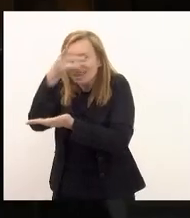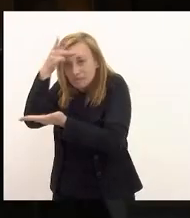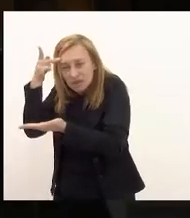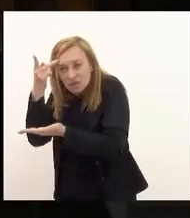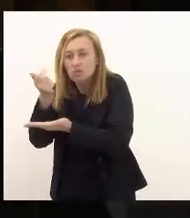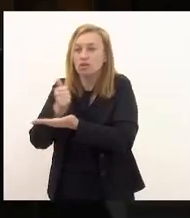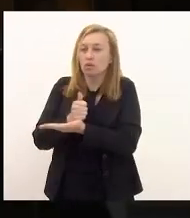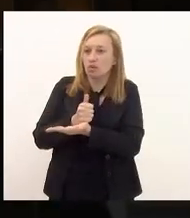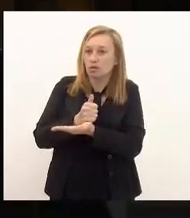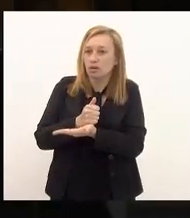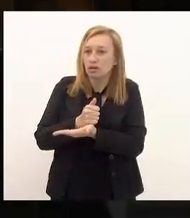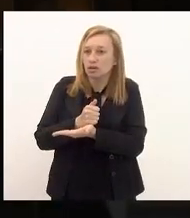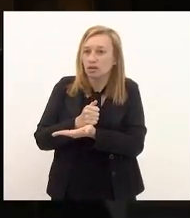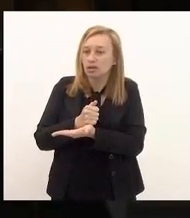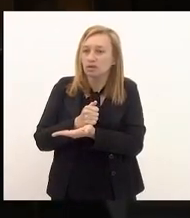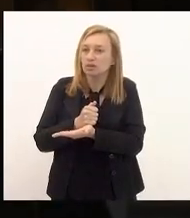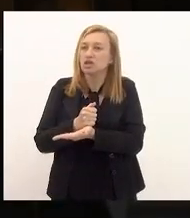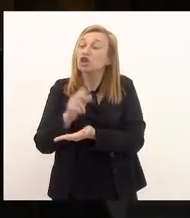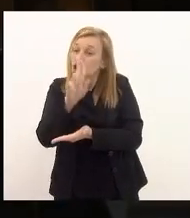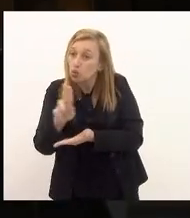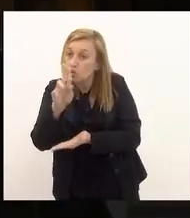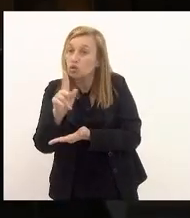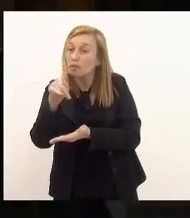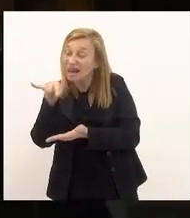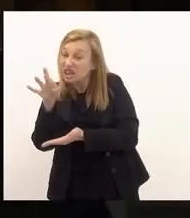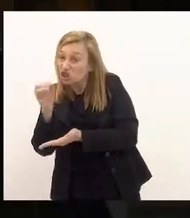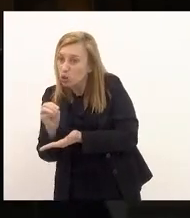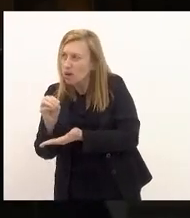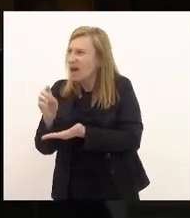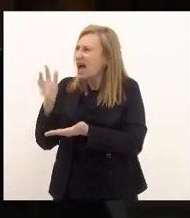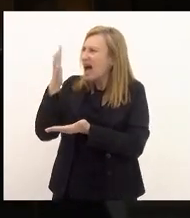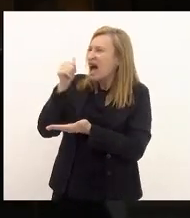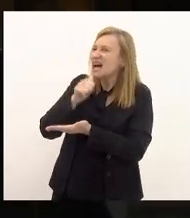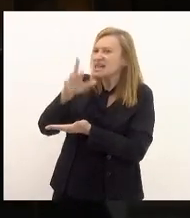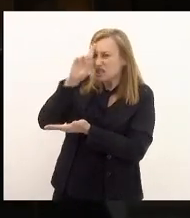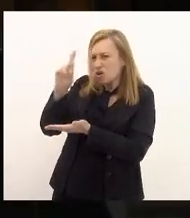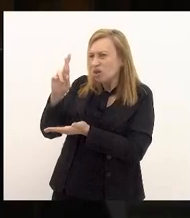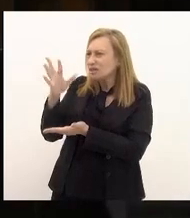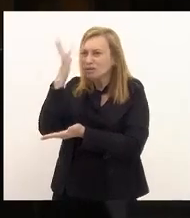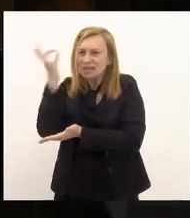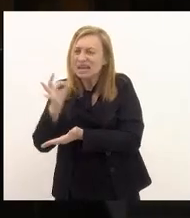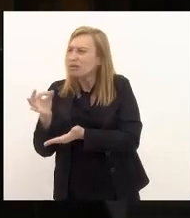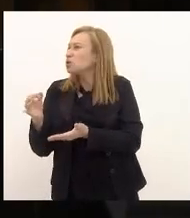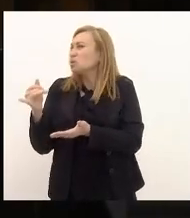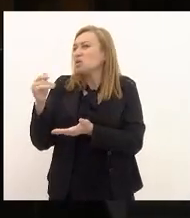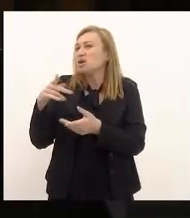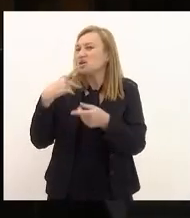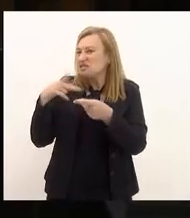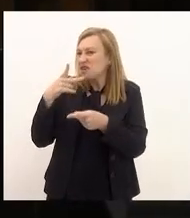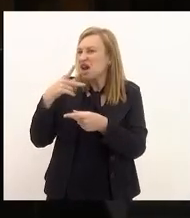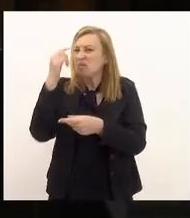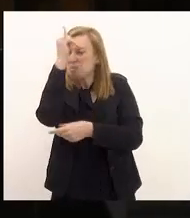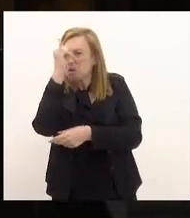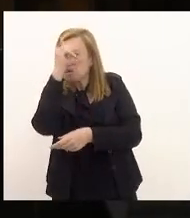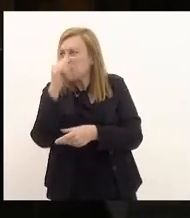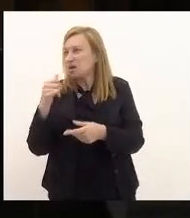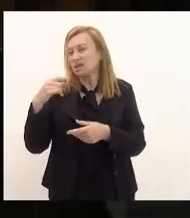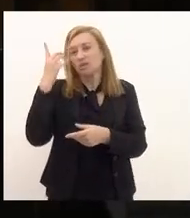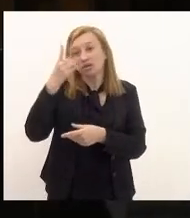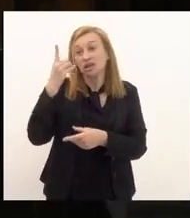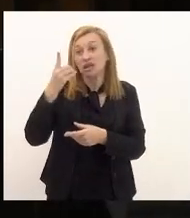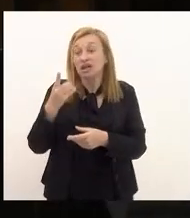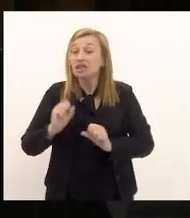pessoas que faz jus a esse precatório a senhora não sabe mas com esse seu discurso bobo deputada a senhora está